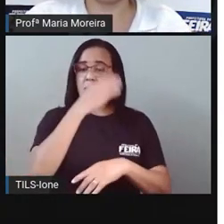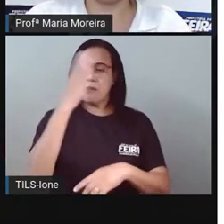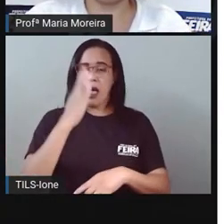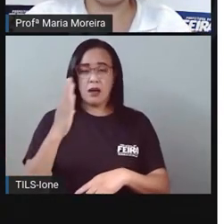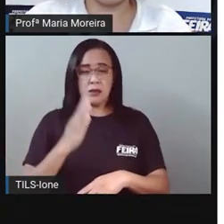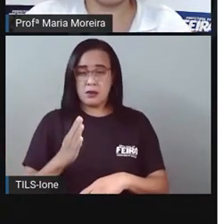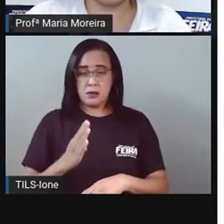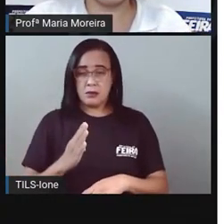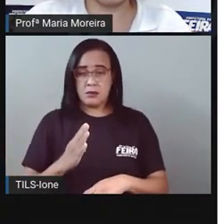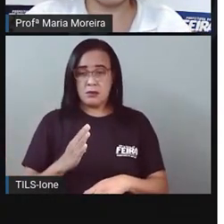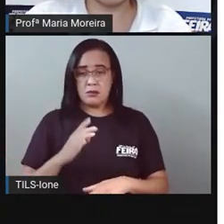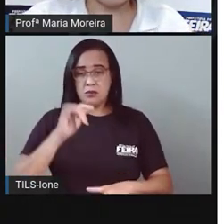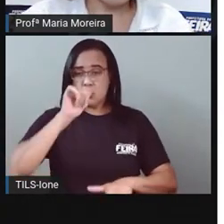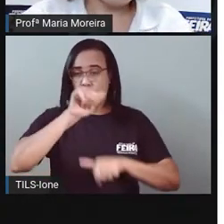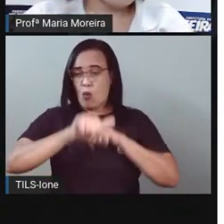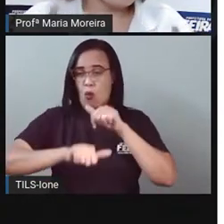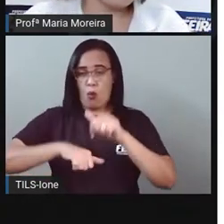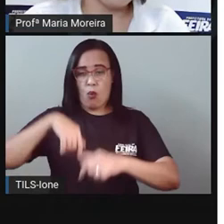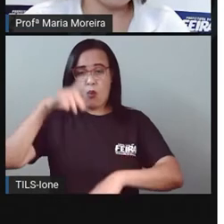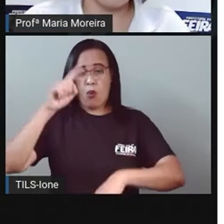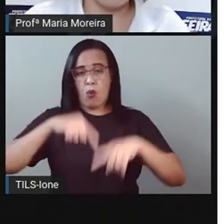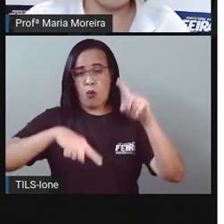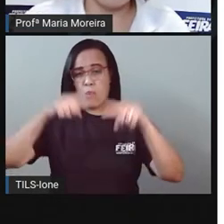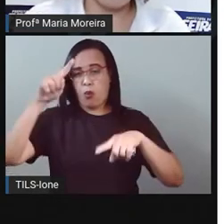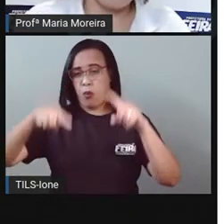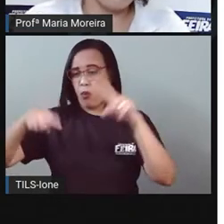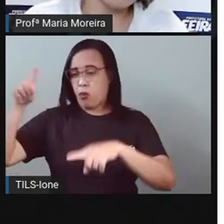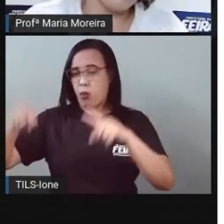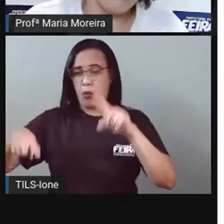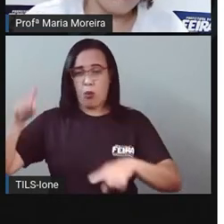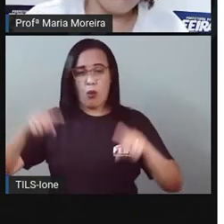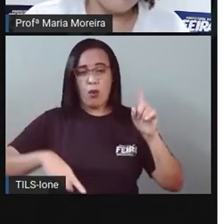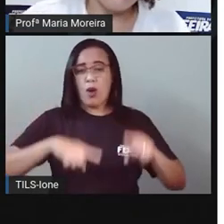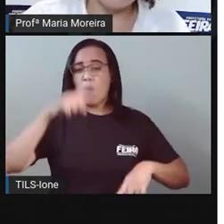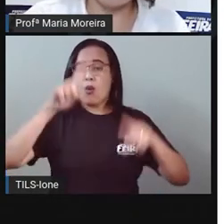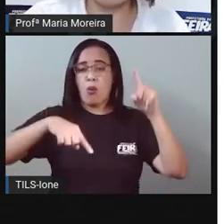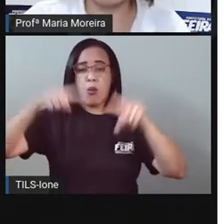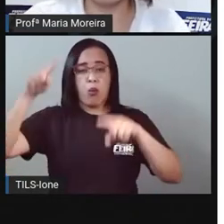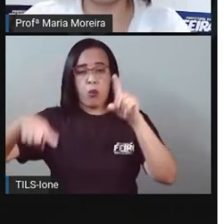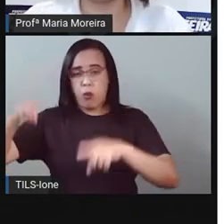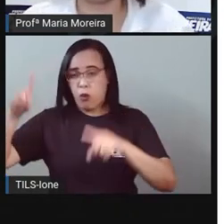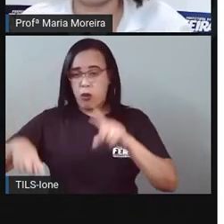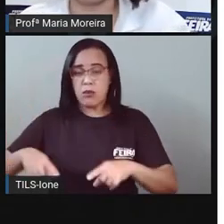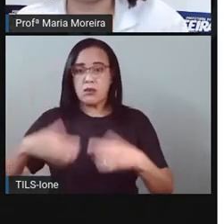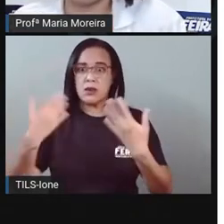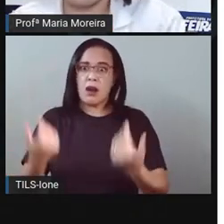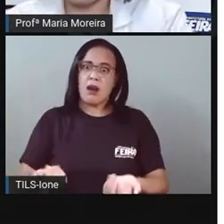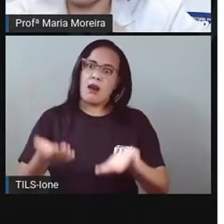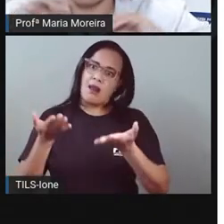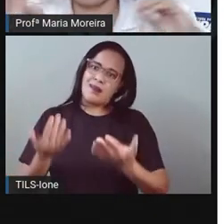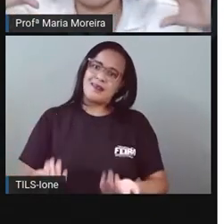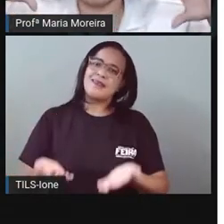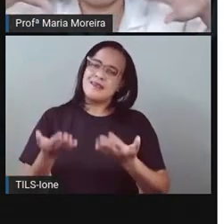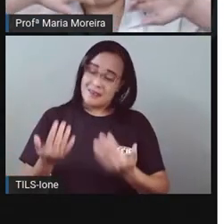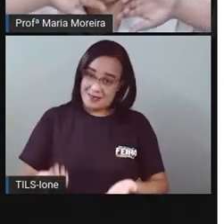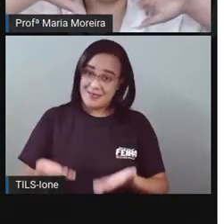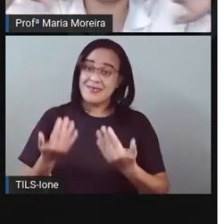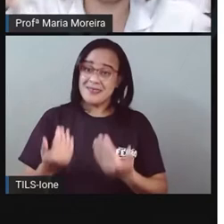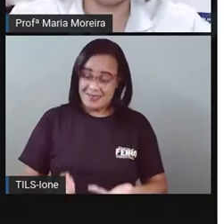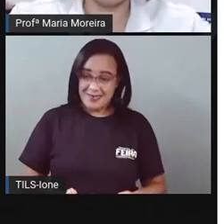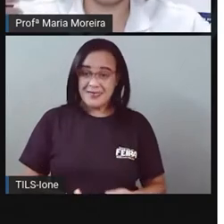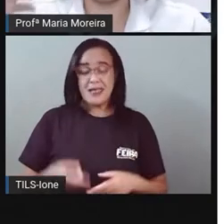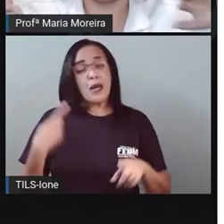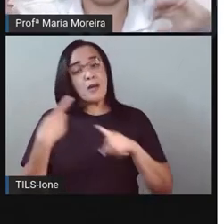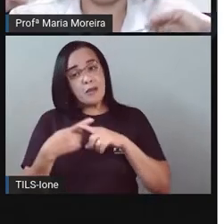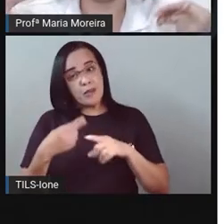mais sutil, digamos assim, muito mais leve. Então a gente tem muito o quê? As duas características de